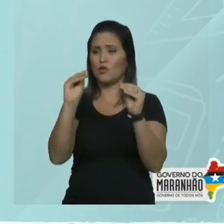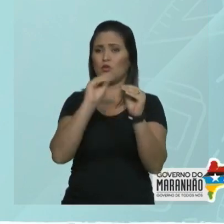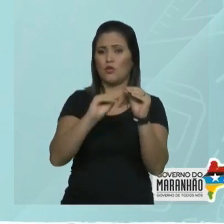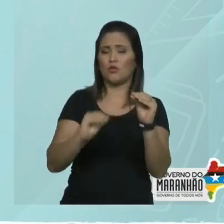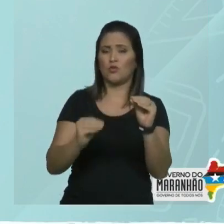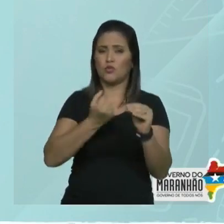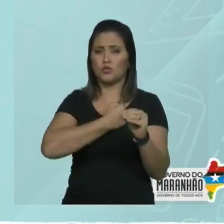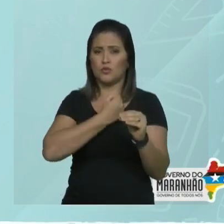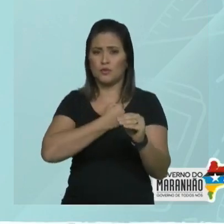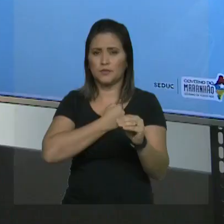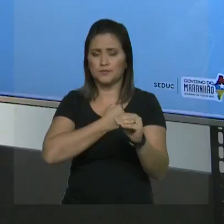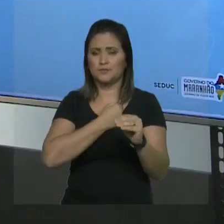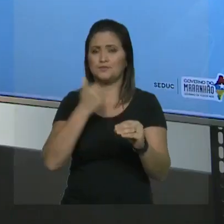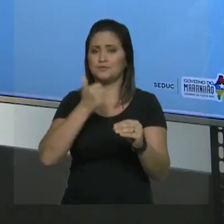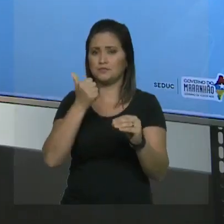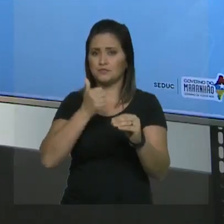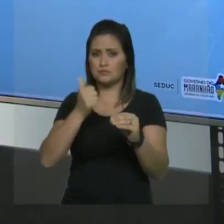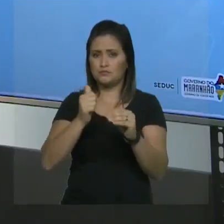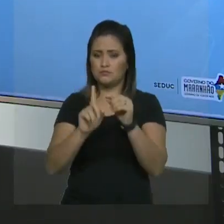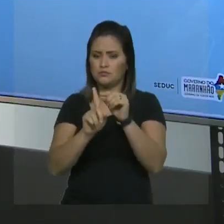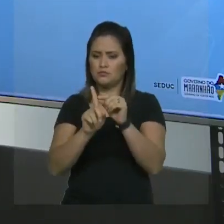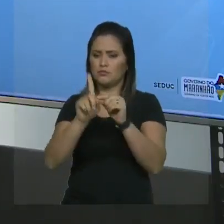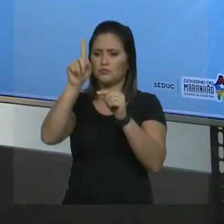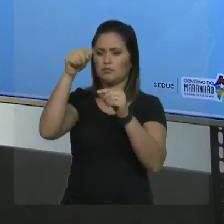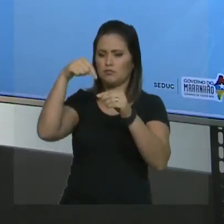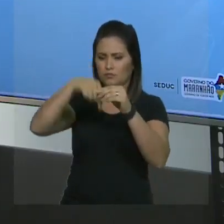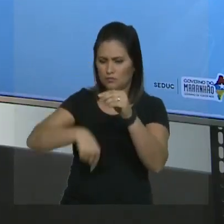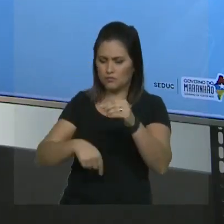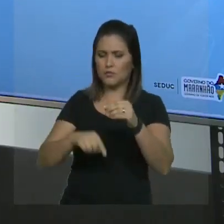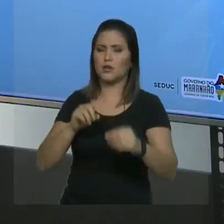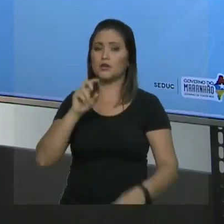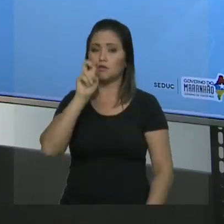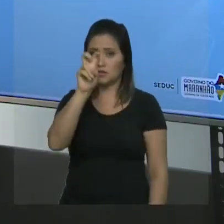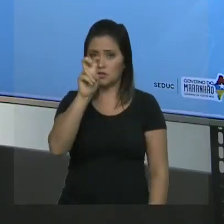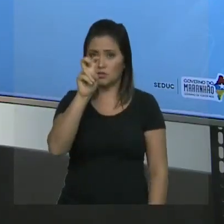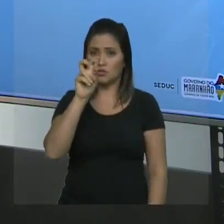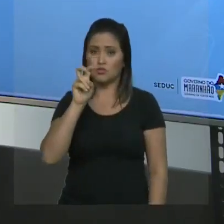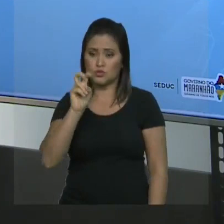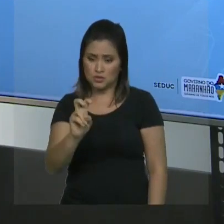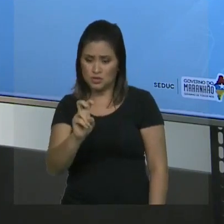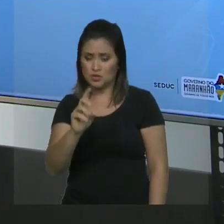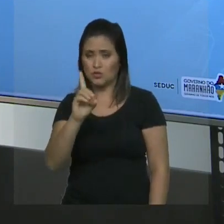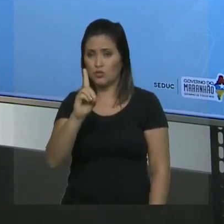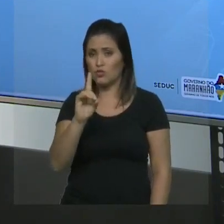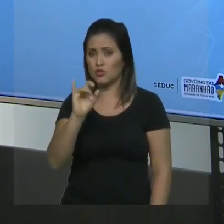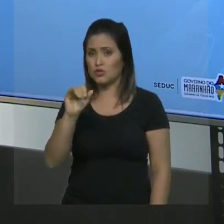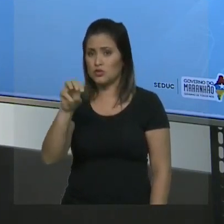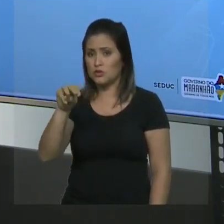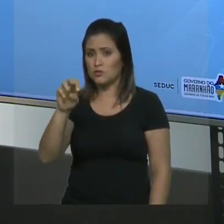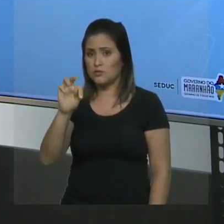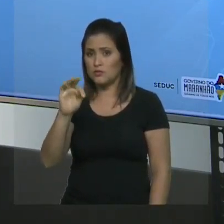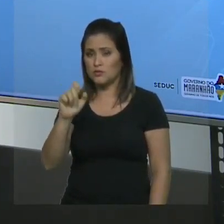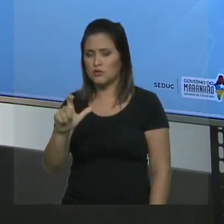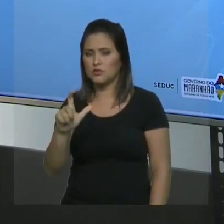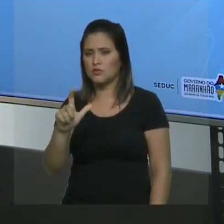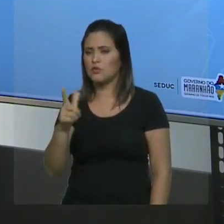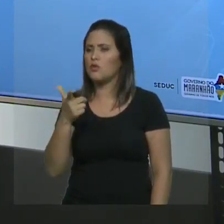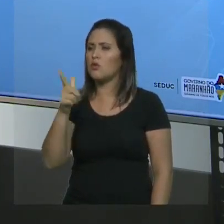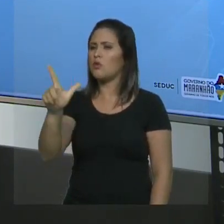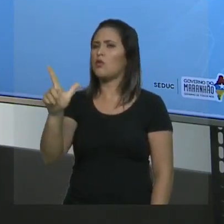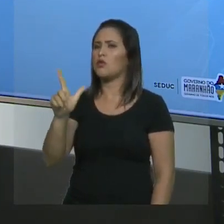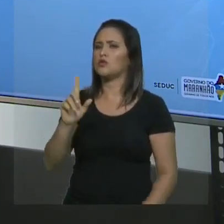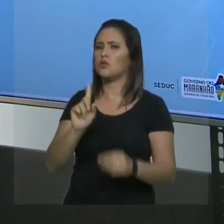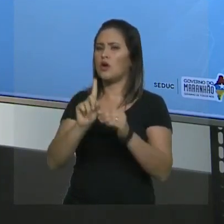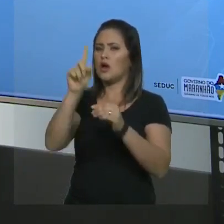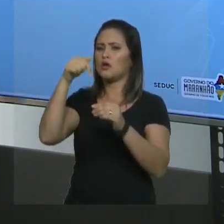de metil. Confere. Tudo bem? Mais algum radical? Não. Então, cadeia principal? 1, 2,